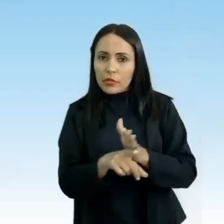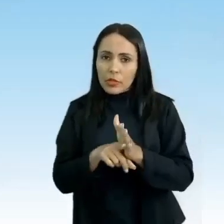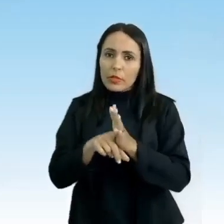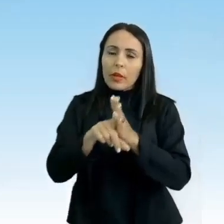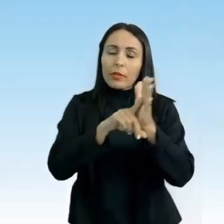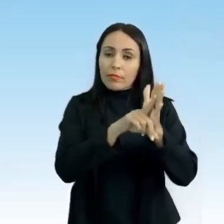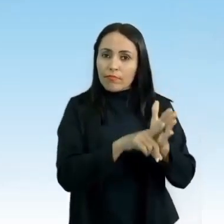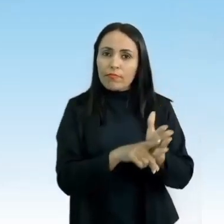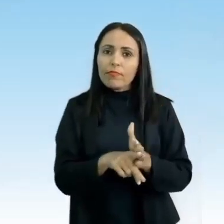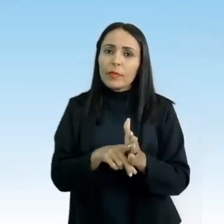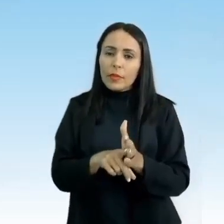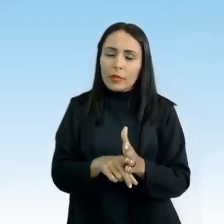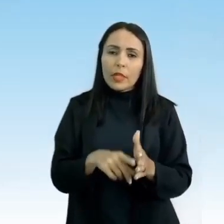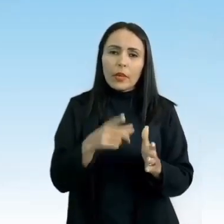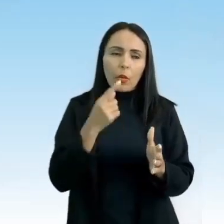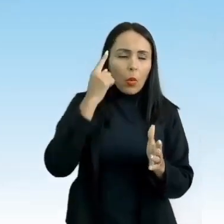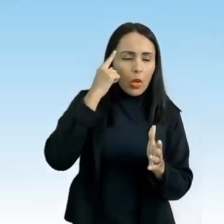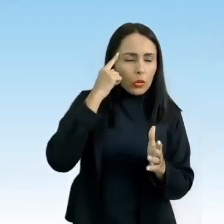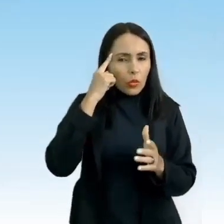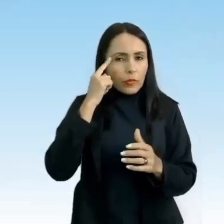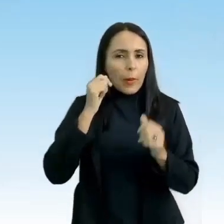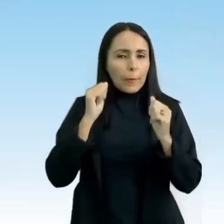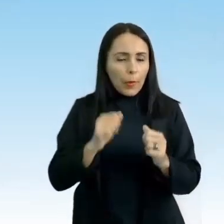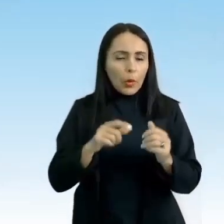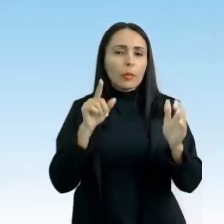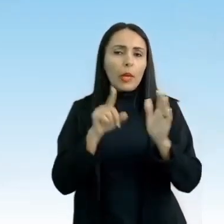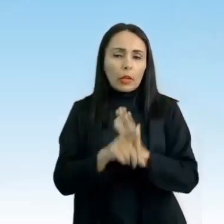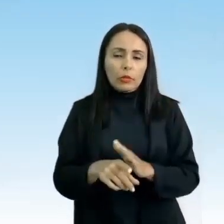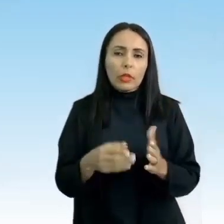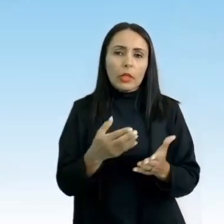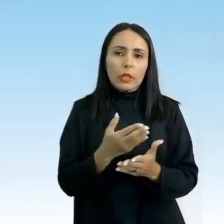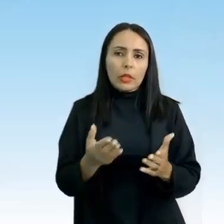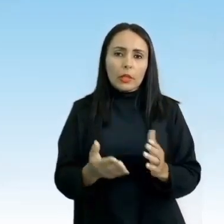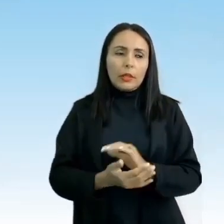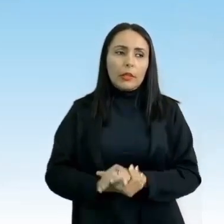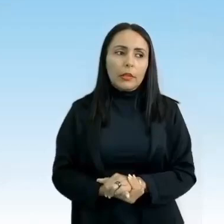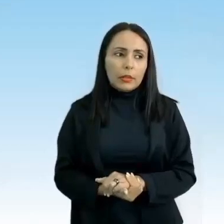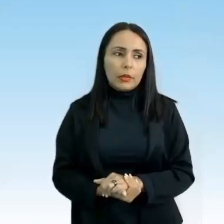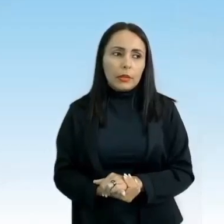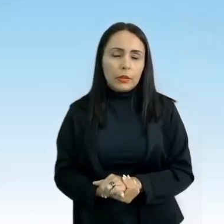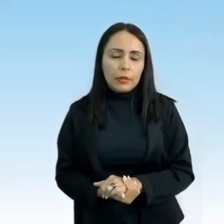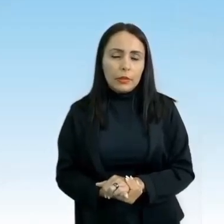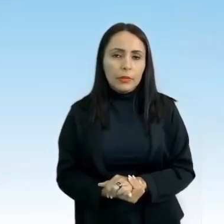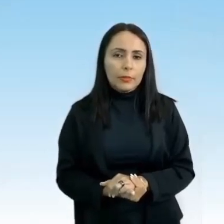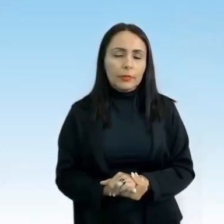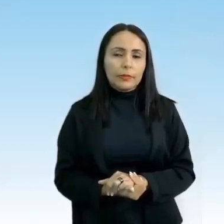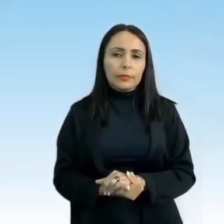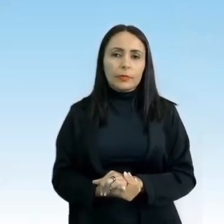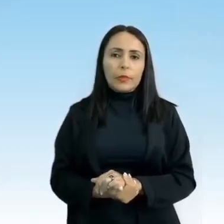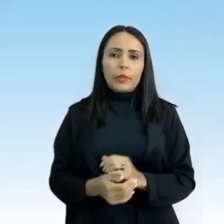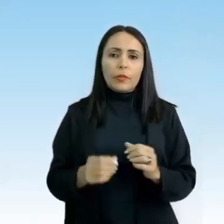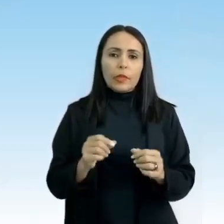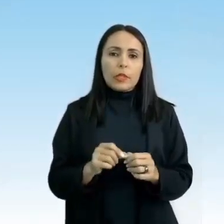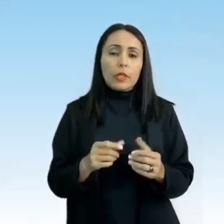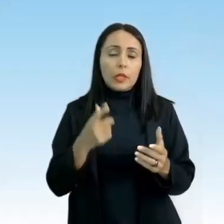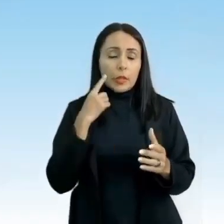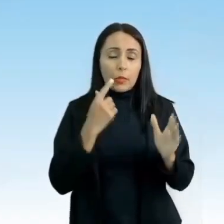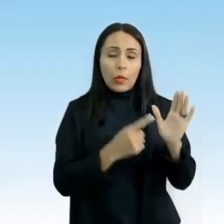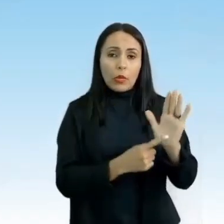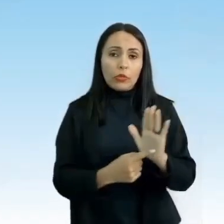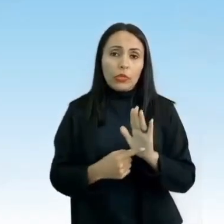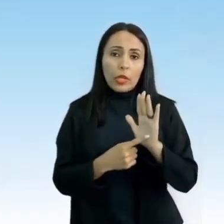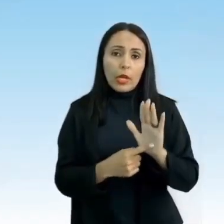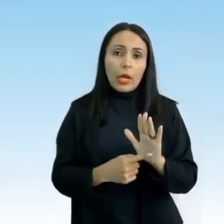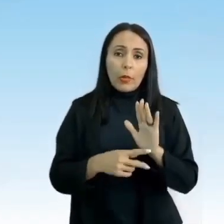coisas, certo? Se vocês tiverem alguma dúvida, que nosso tempo é curto. Mas, vocês podem fazer a pesquisa e mostrar pro professor de